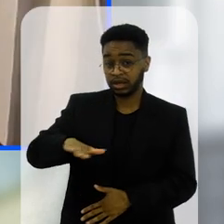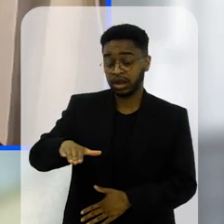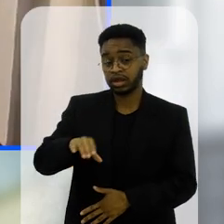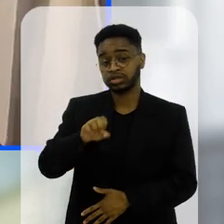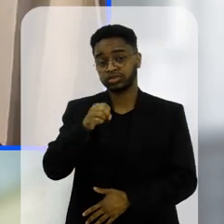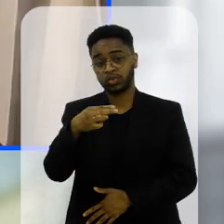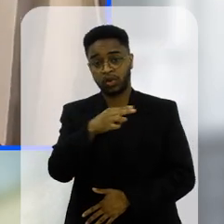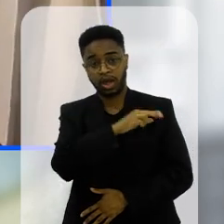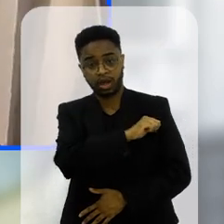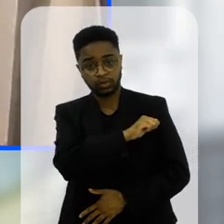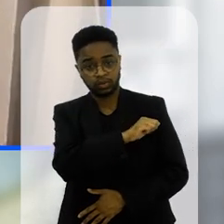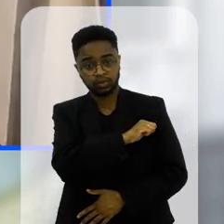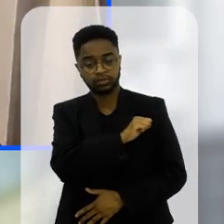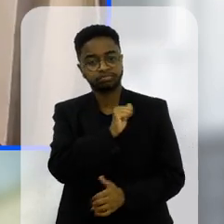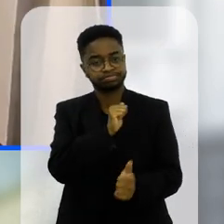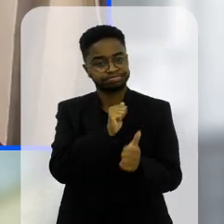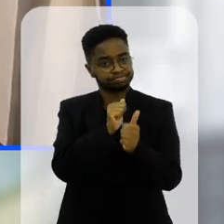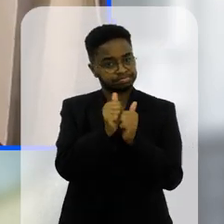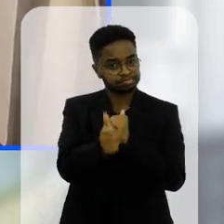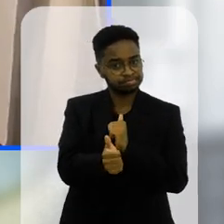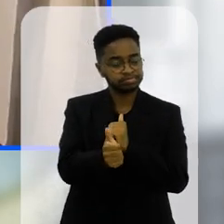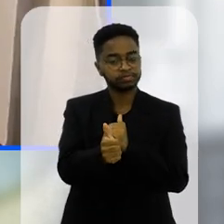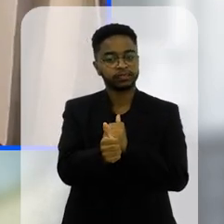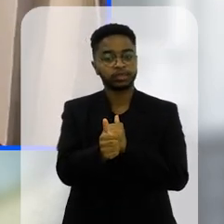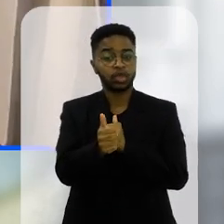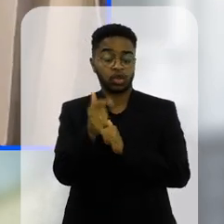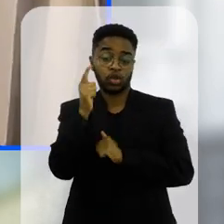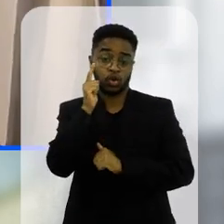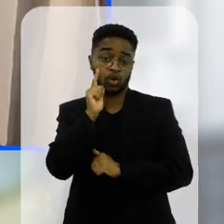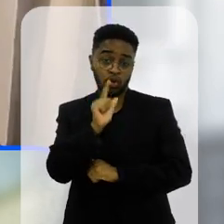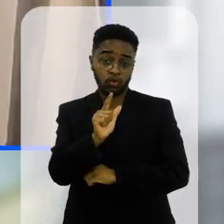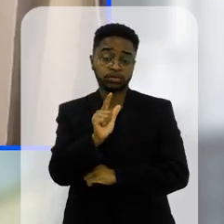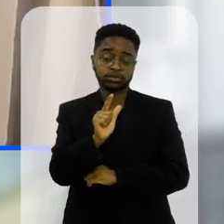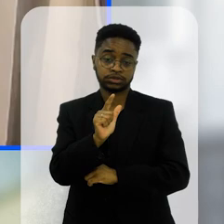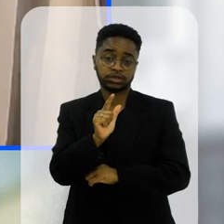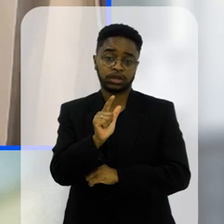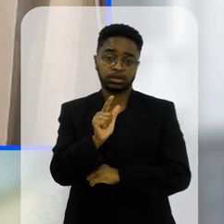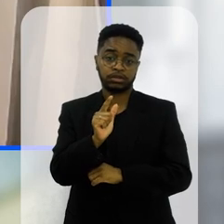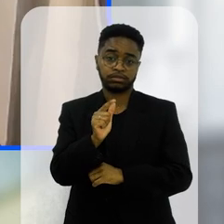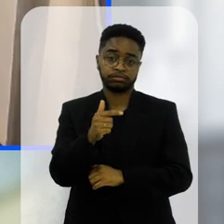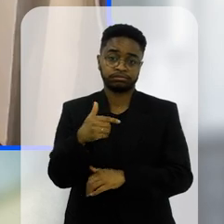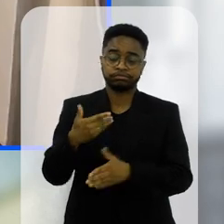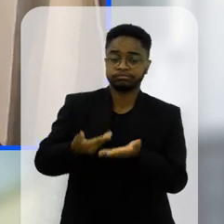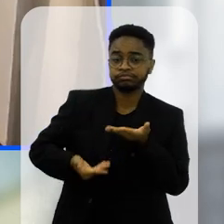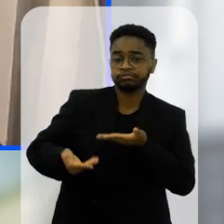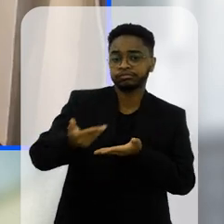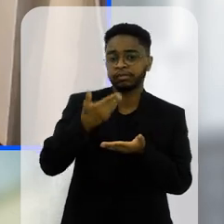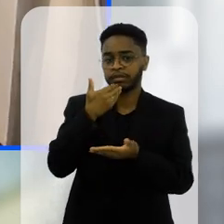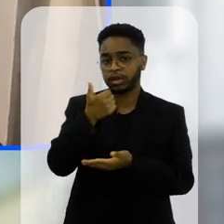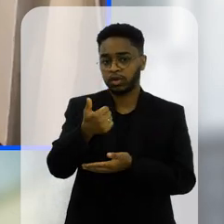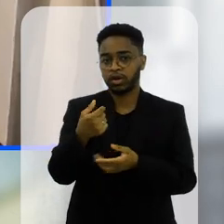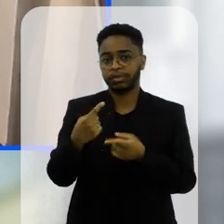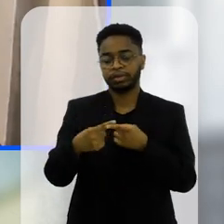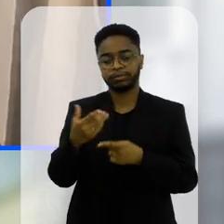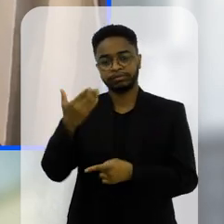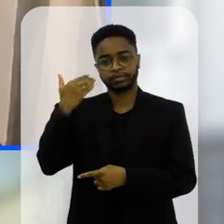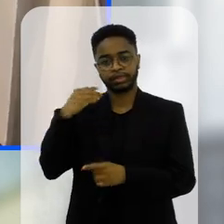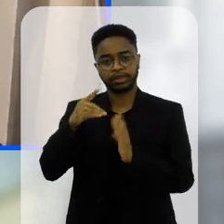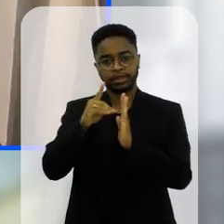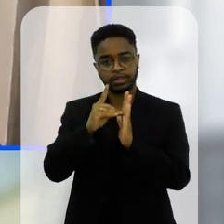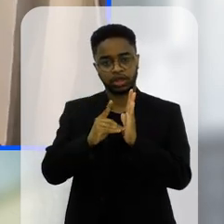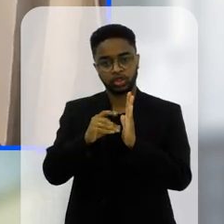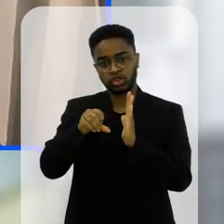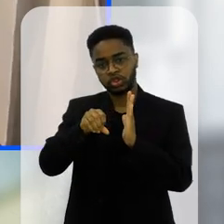criança que ele faz um esporte ele consegue lidar com isso de uma forma muito mais tranquila antigamente lá na década né de